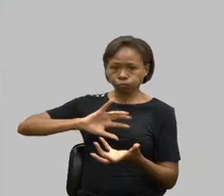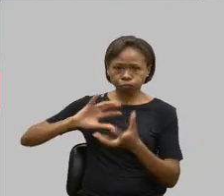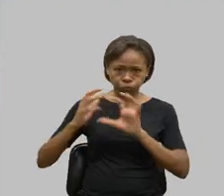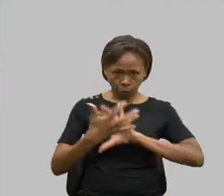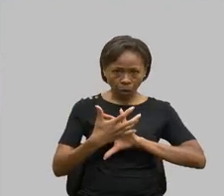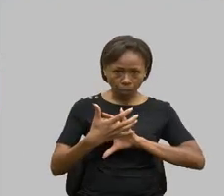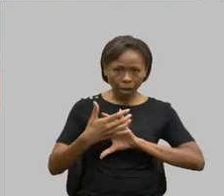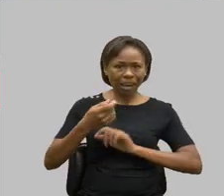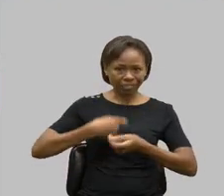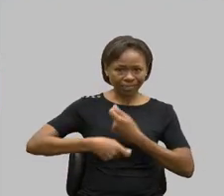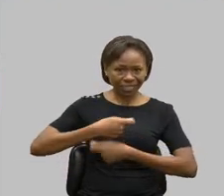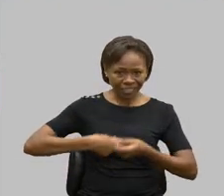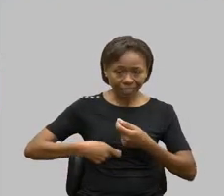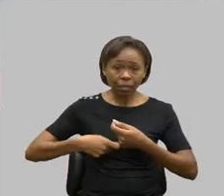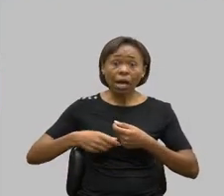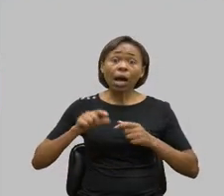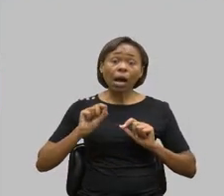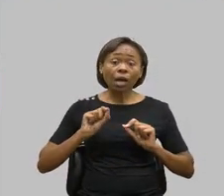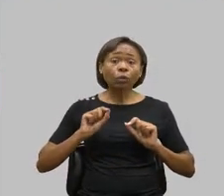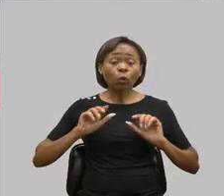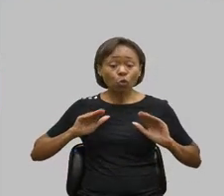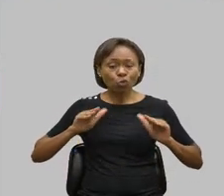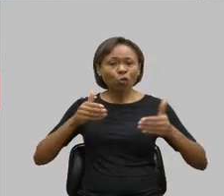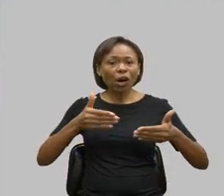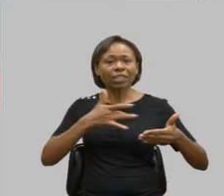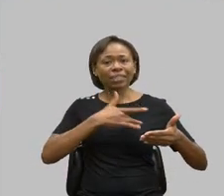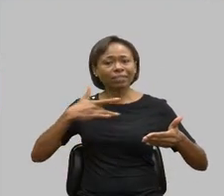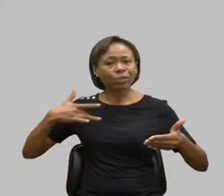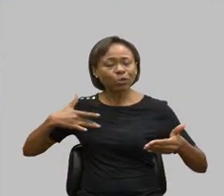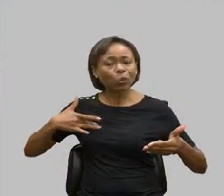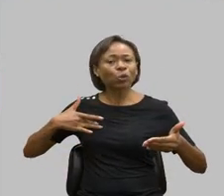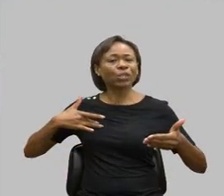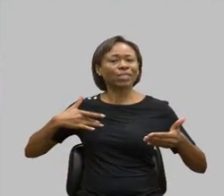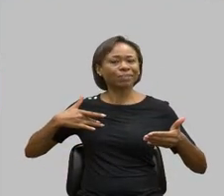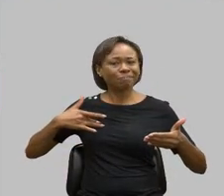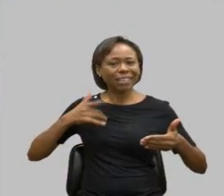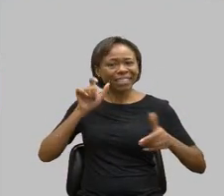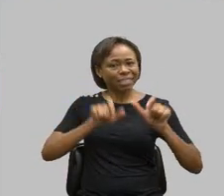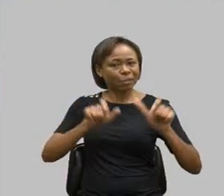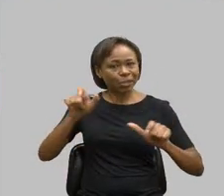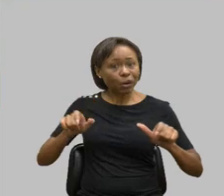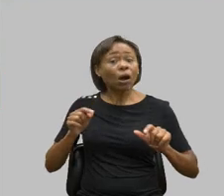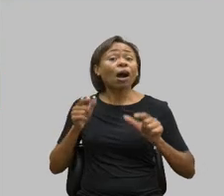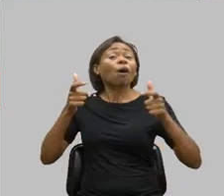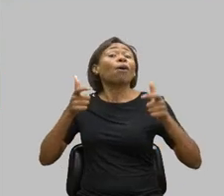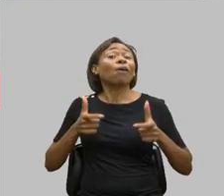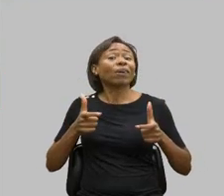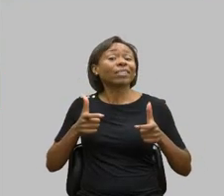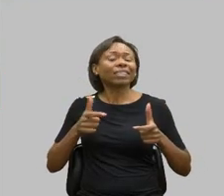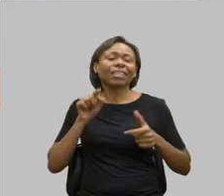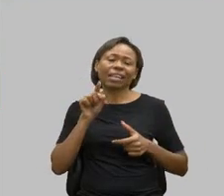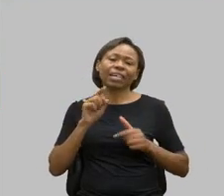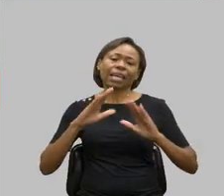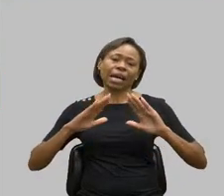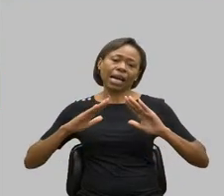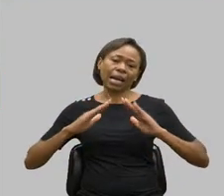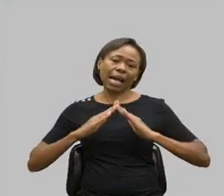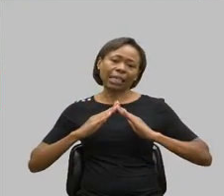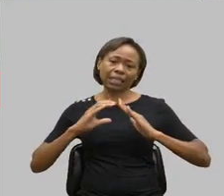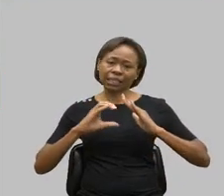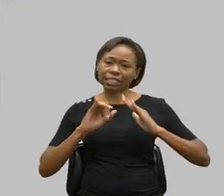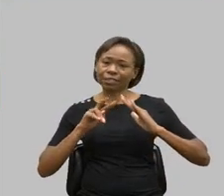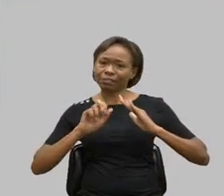serviços com saúde e educação desses mineiros tornou-se a Casa Civil. O Programa Mineiro de Acessibilidade,